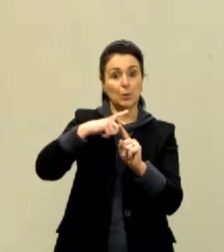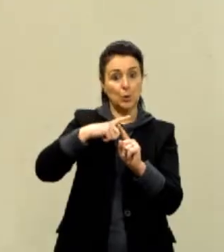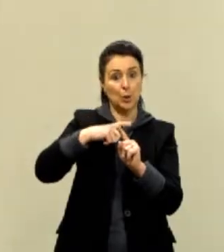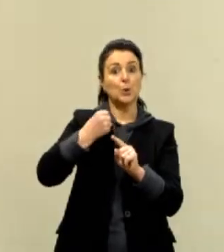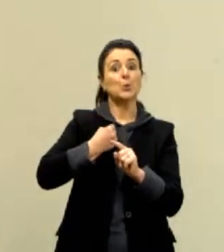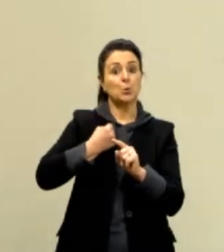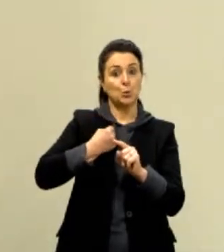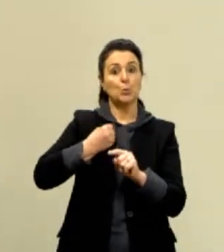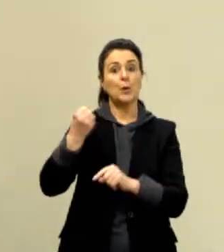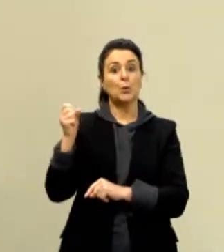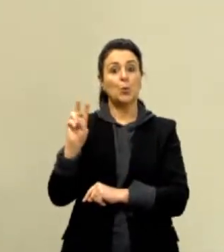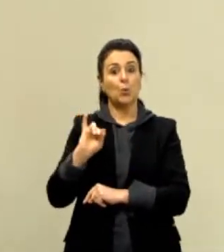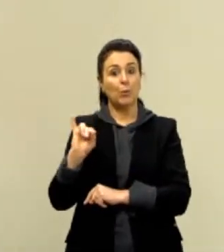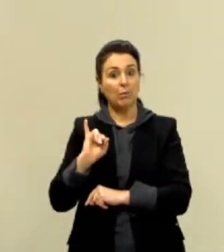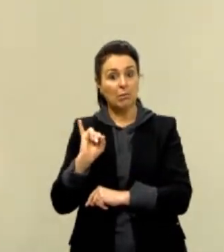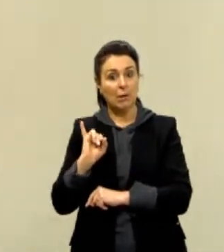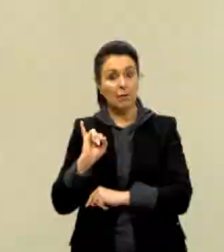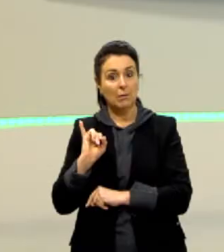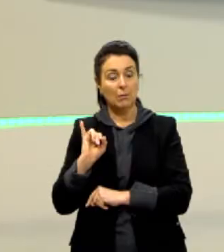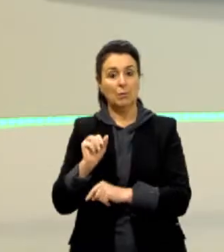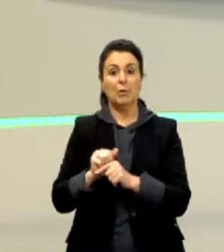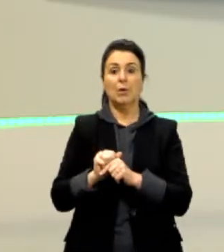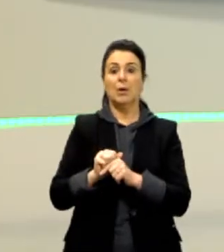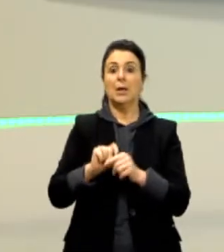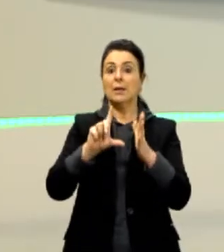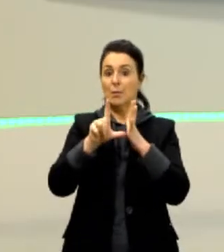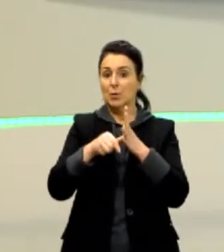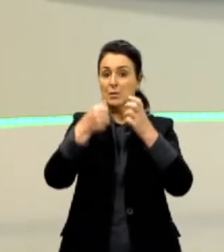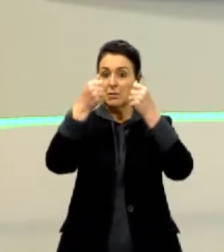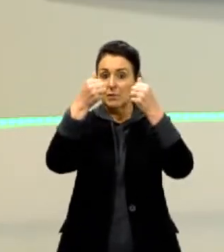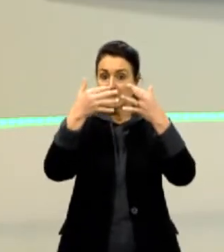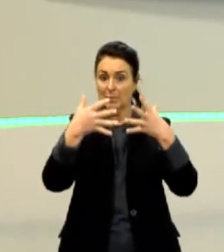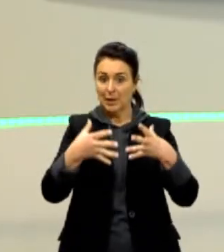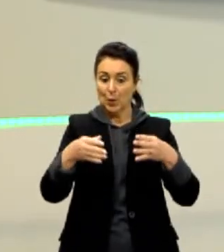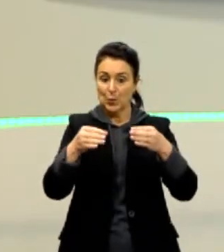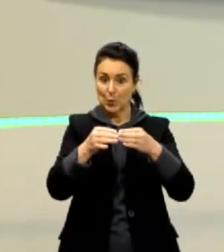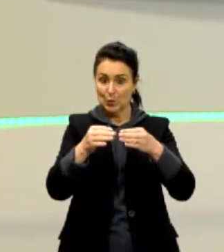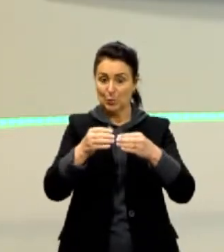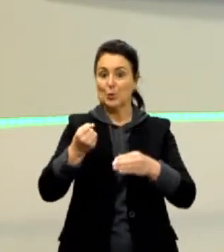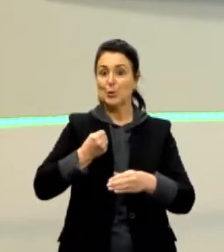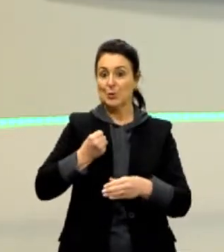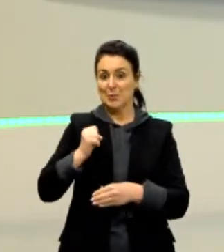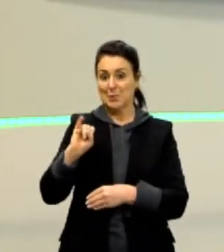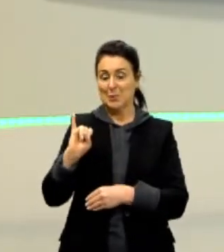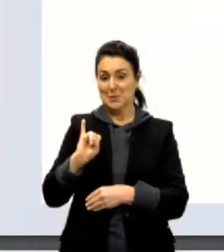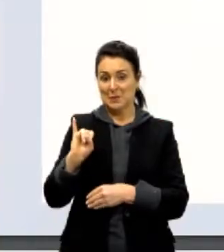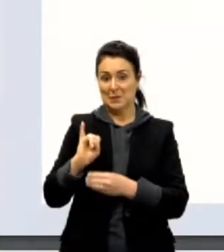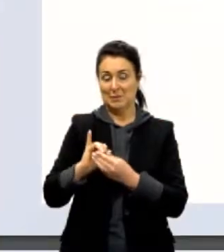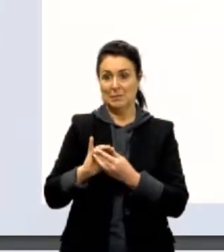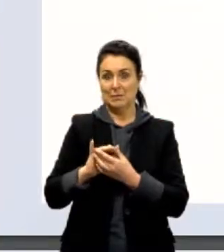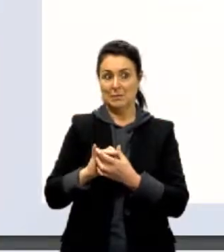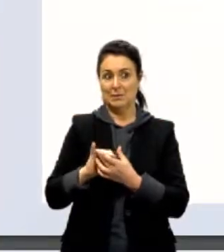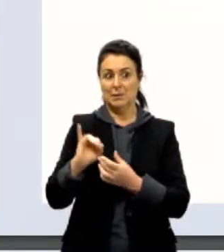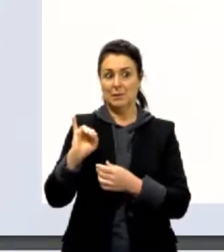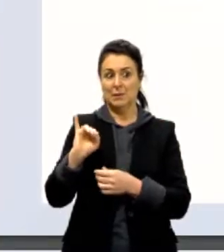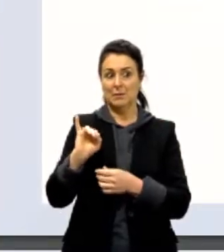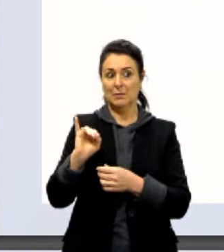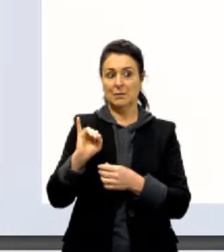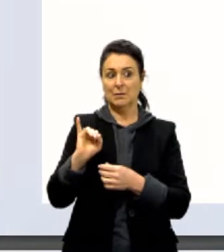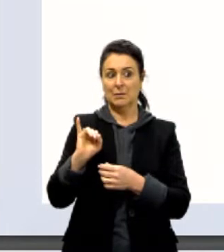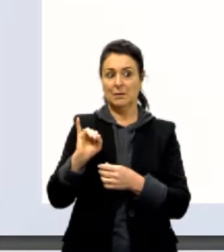Então, já vou comentar também o conjunto dos números inteiros que muita gente não lembra. Então, em primeiro lugar, vamos falar desse